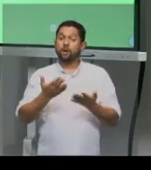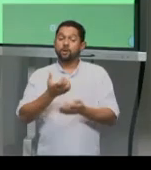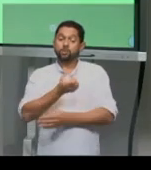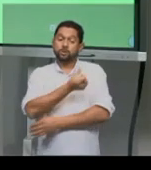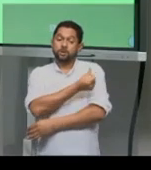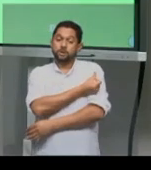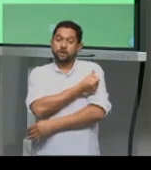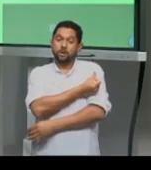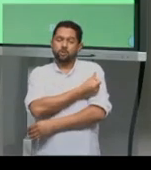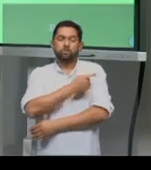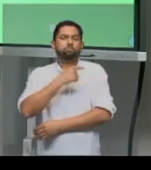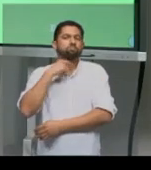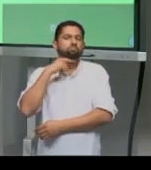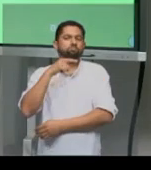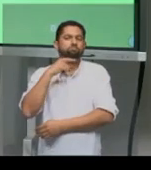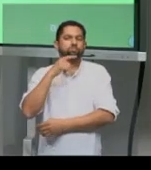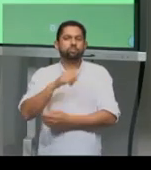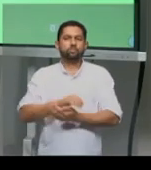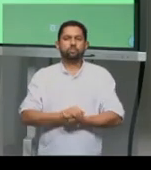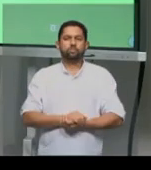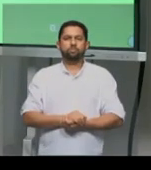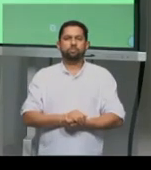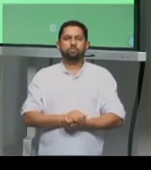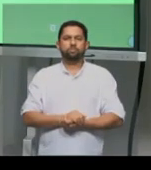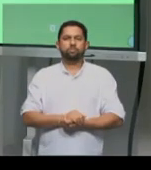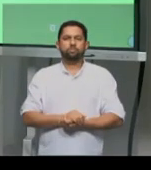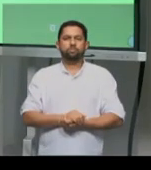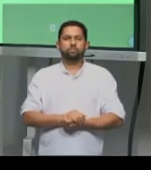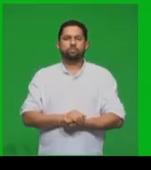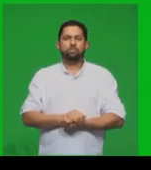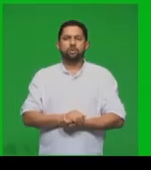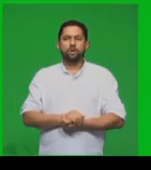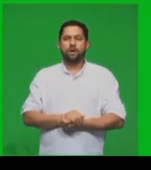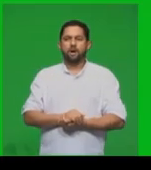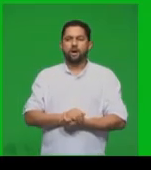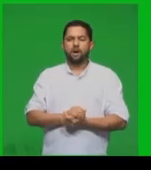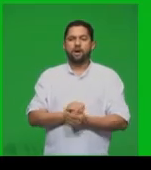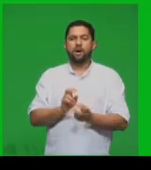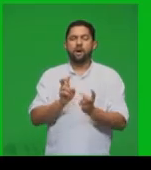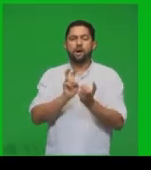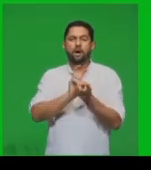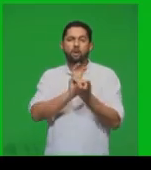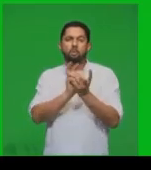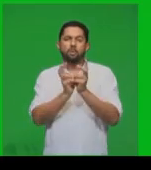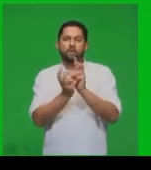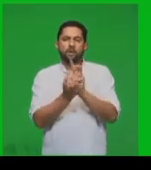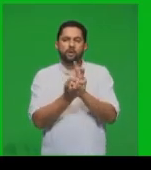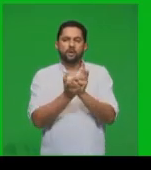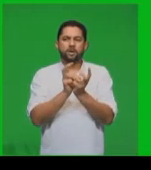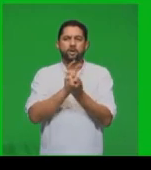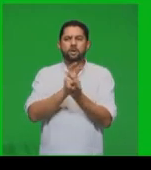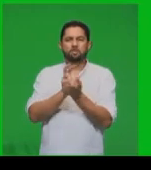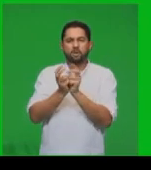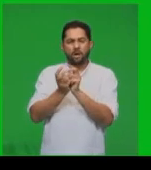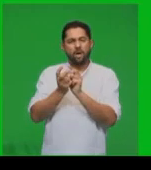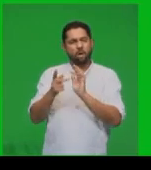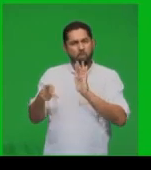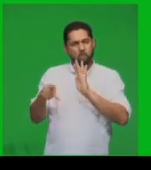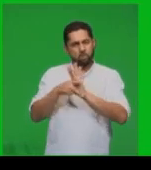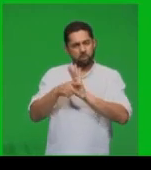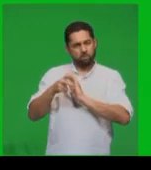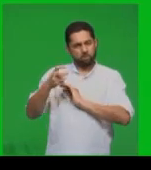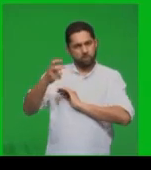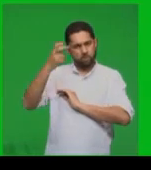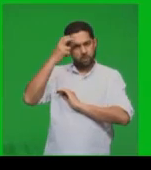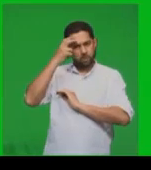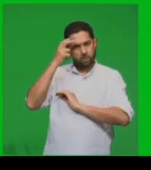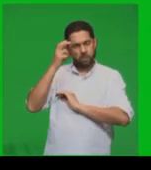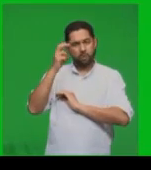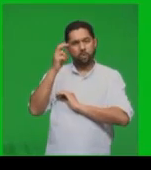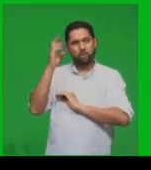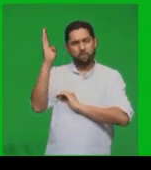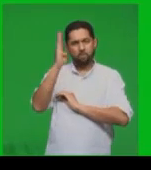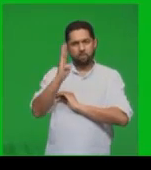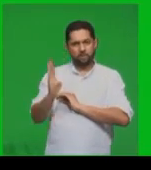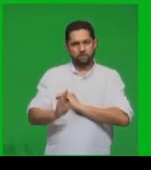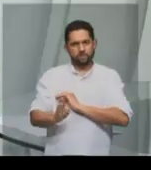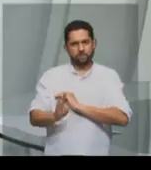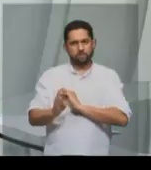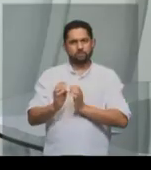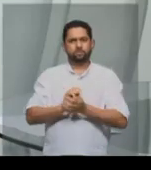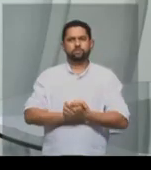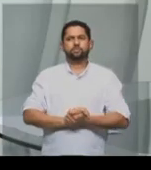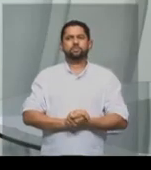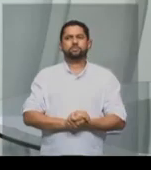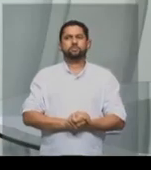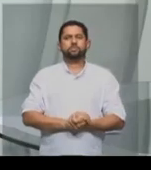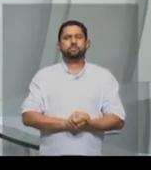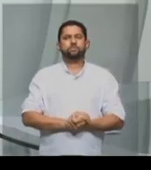capoeira é uma expressão cultural brasileira, professor Lucas? Sim, a capoeira é um elemento cultural do Brasil.